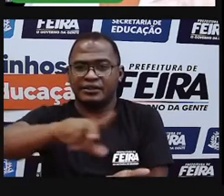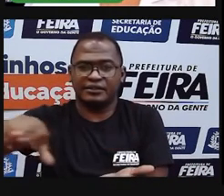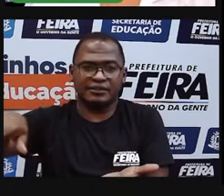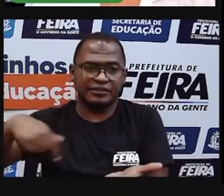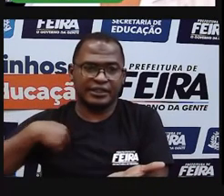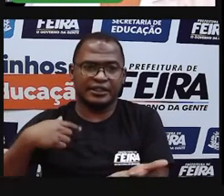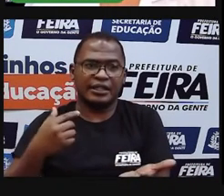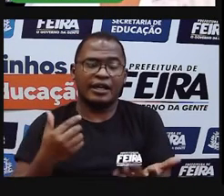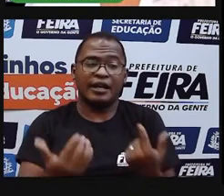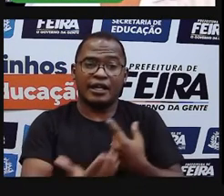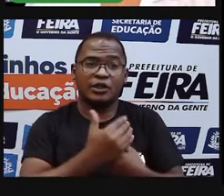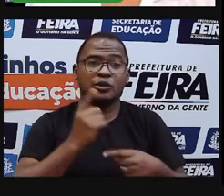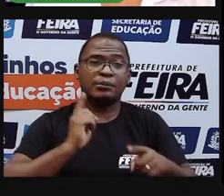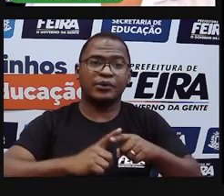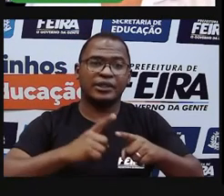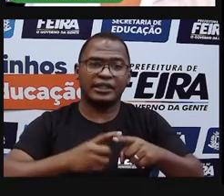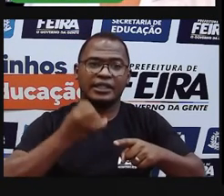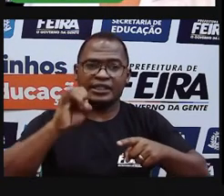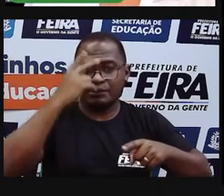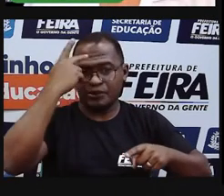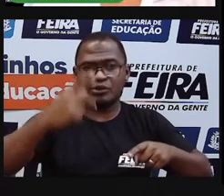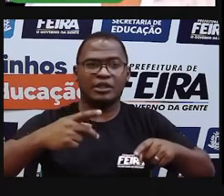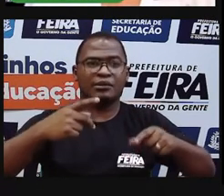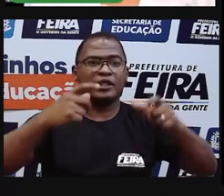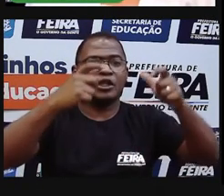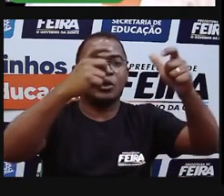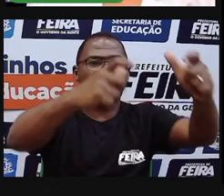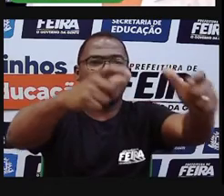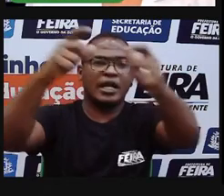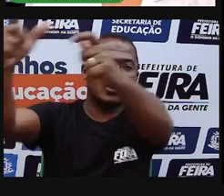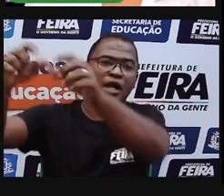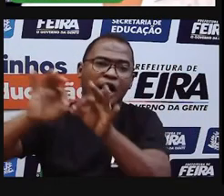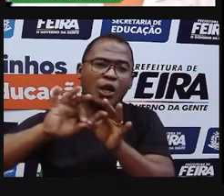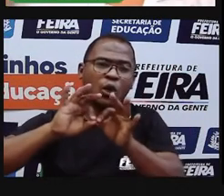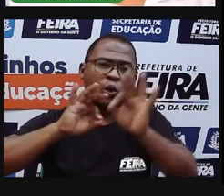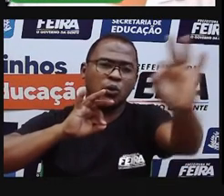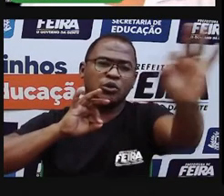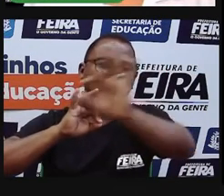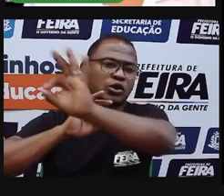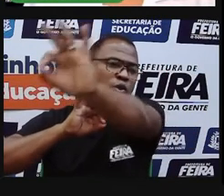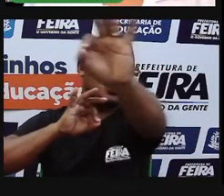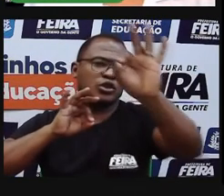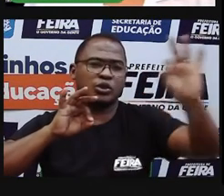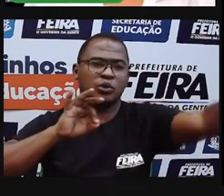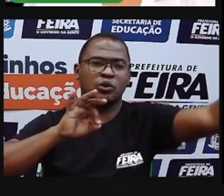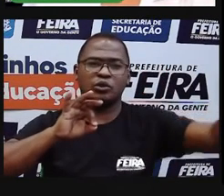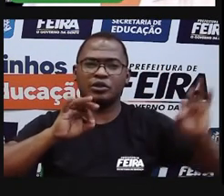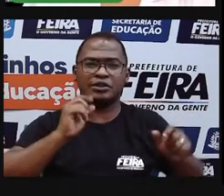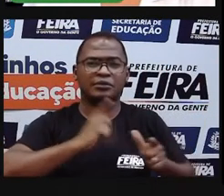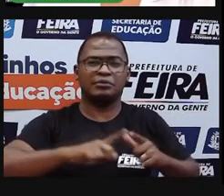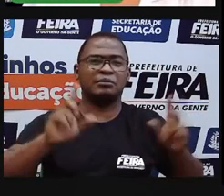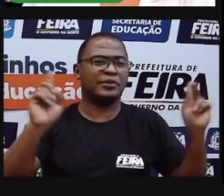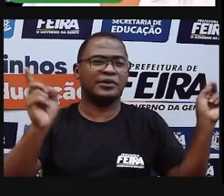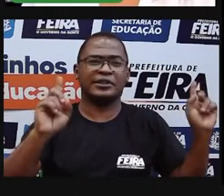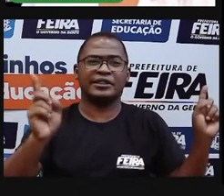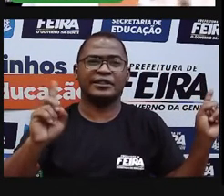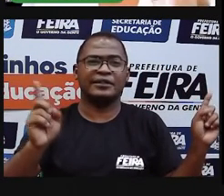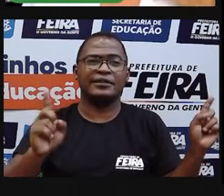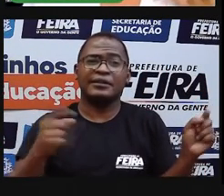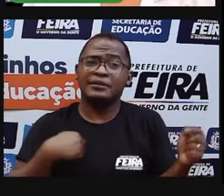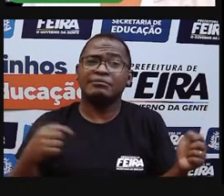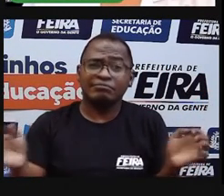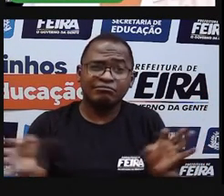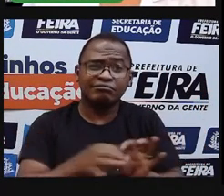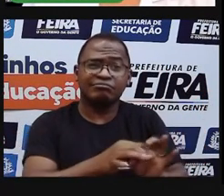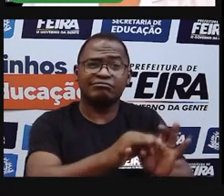distantes e possuem interesses comuns. Ou seja, são pessoas que estão em locais diferentes da comunidade territorial, que